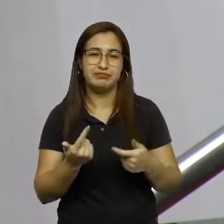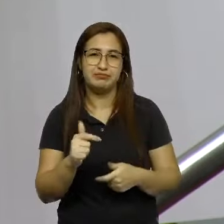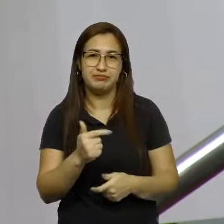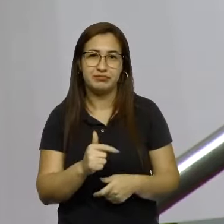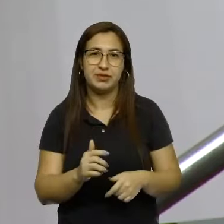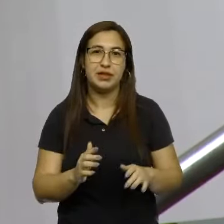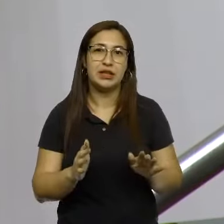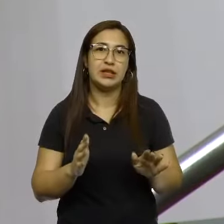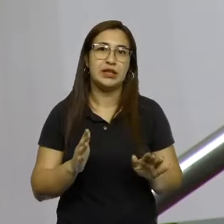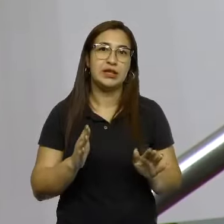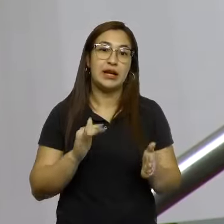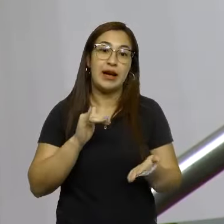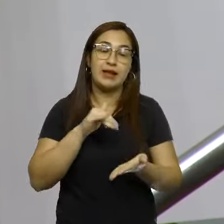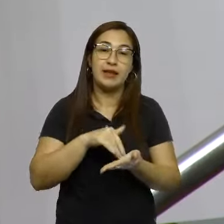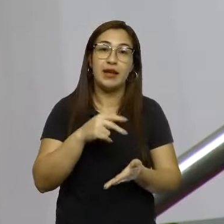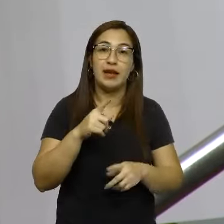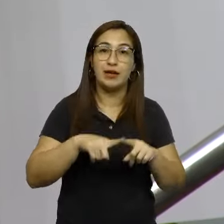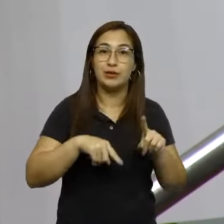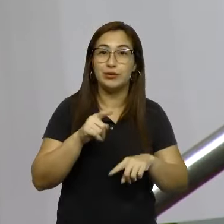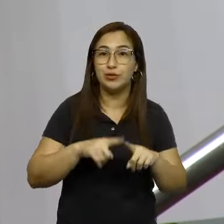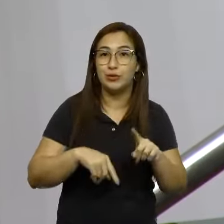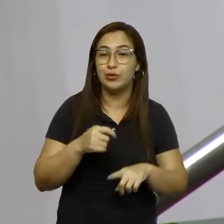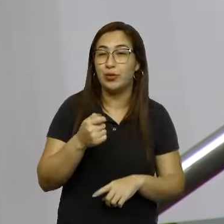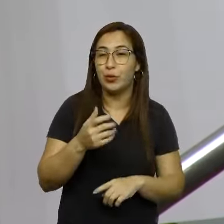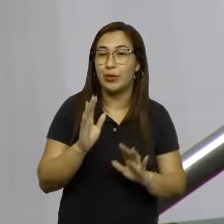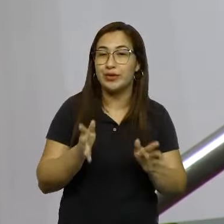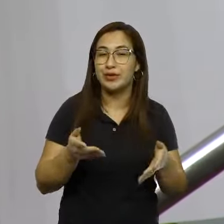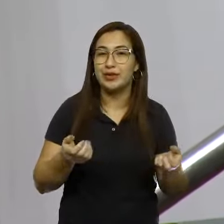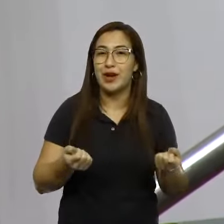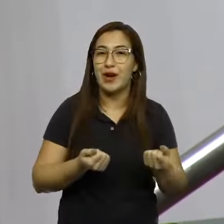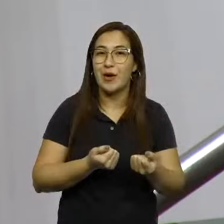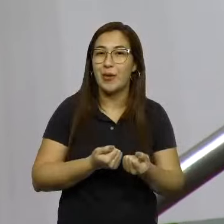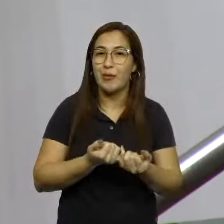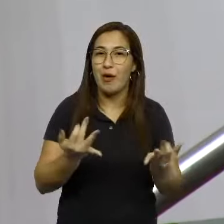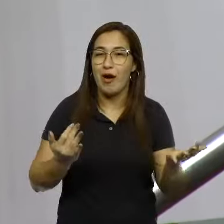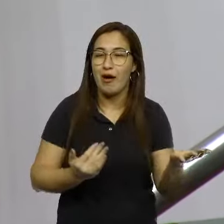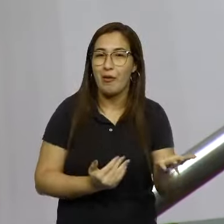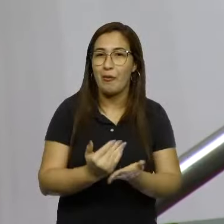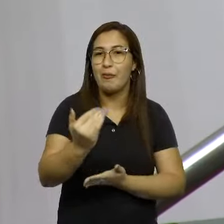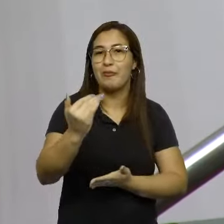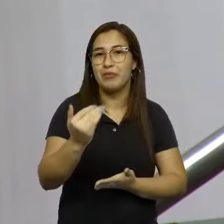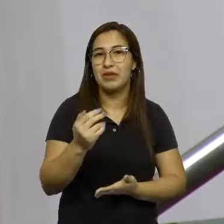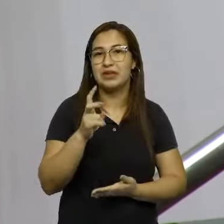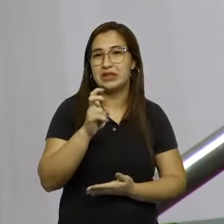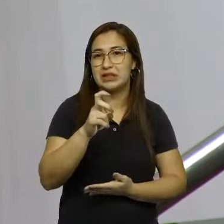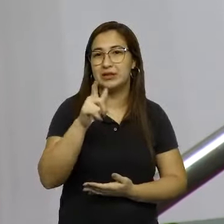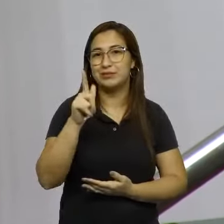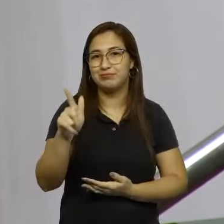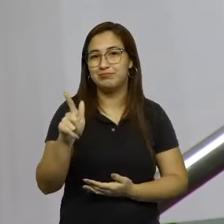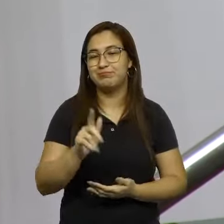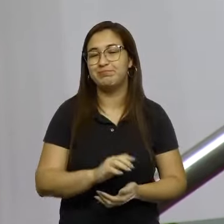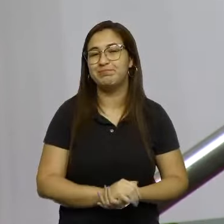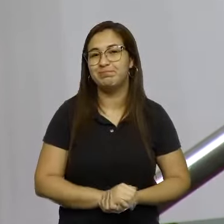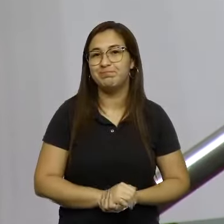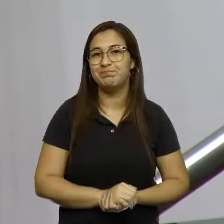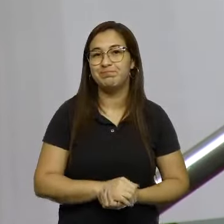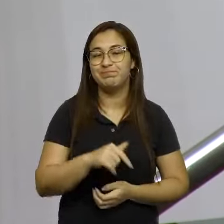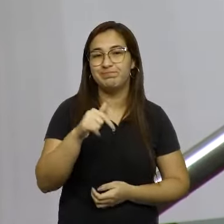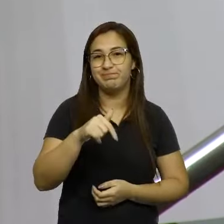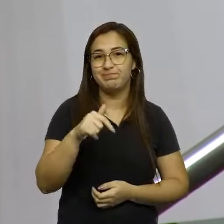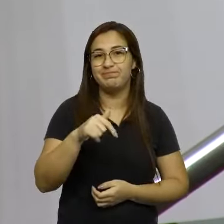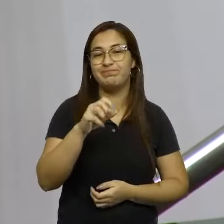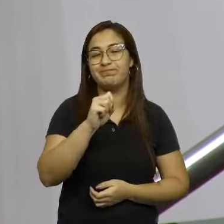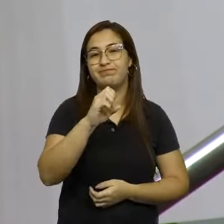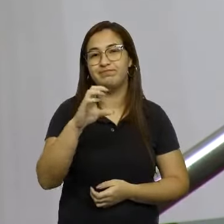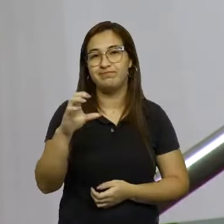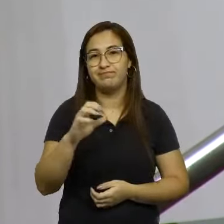mas teremos condições de ter aqui um lançamento, um start, um começo da implantação do 5G no estado de